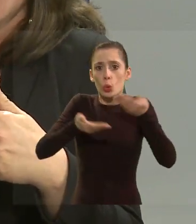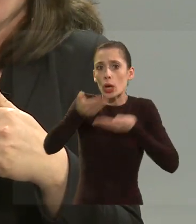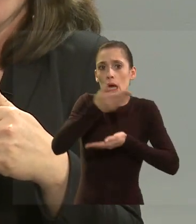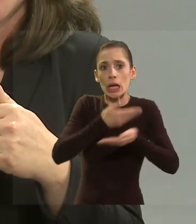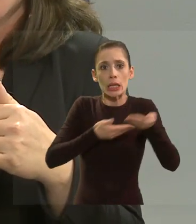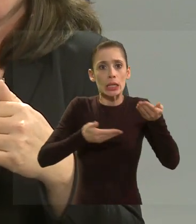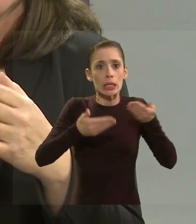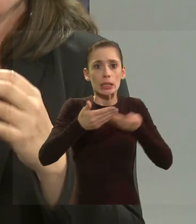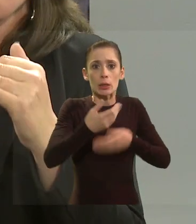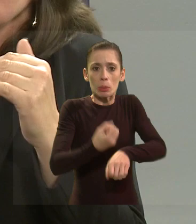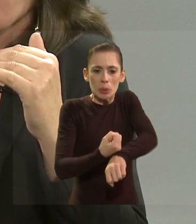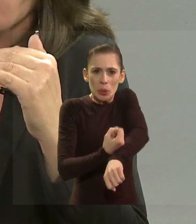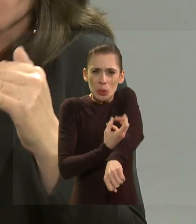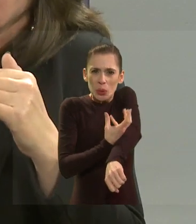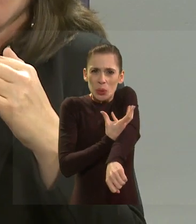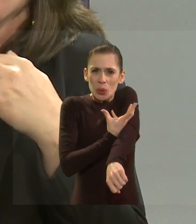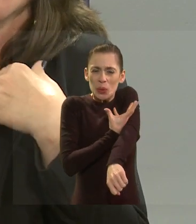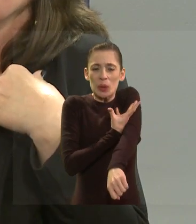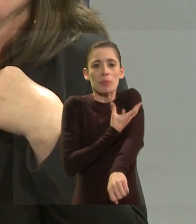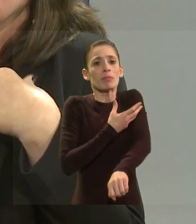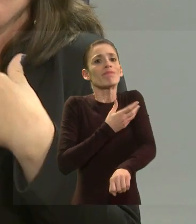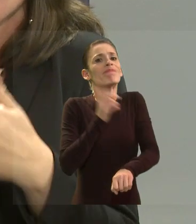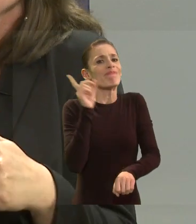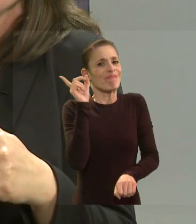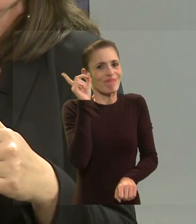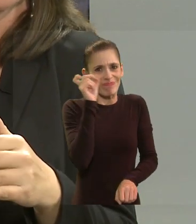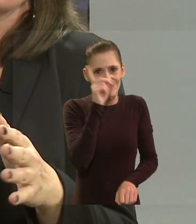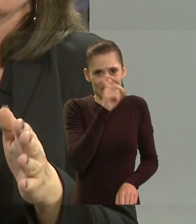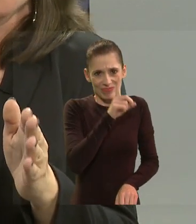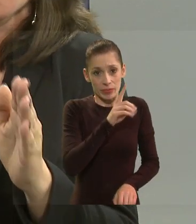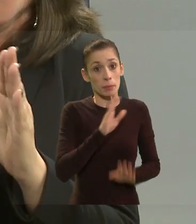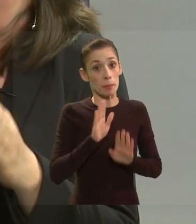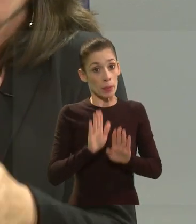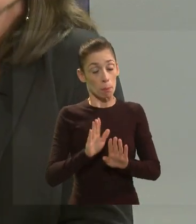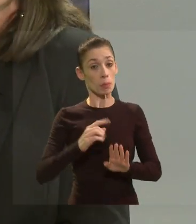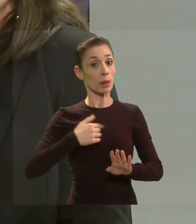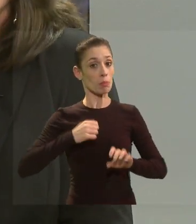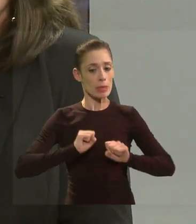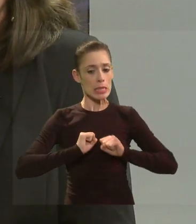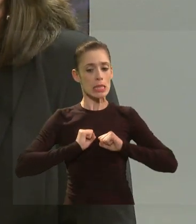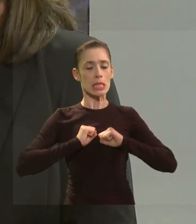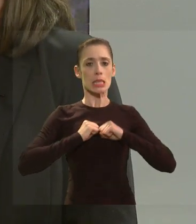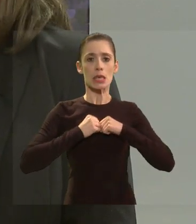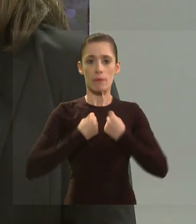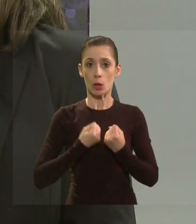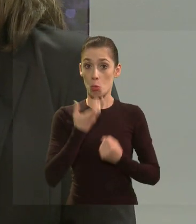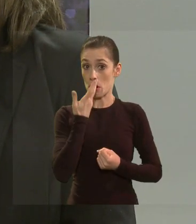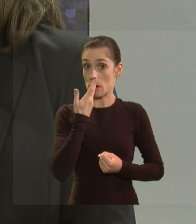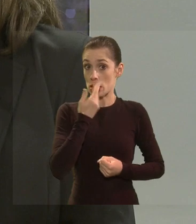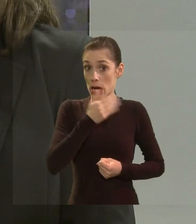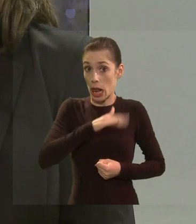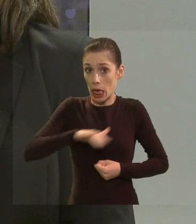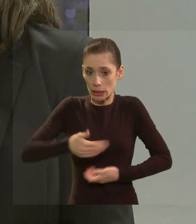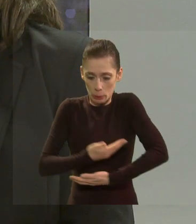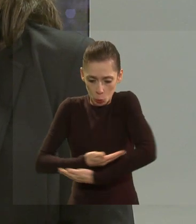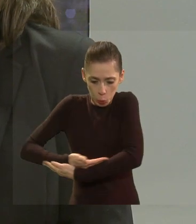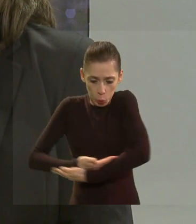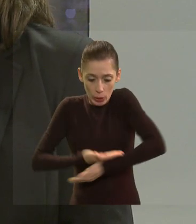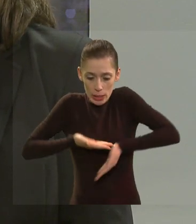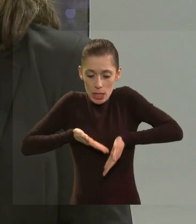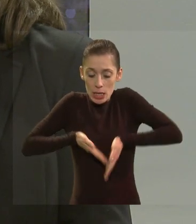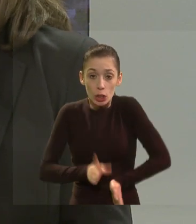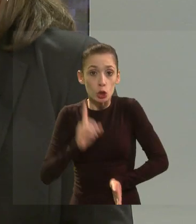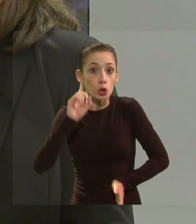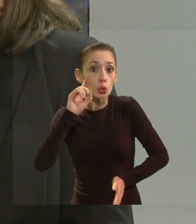emocionalmente então por isso que eu defendo muito a questão de se a criança nasce surda ela precisa ter o